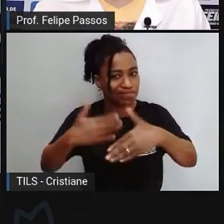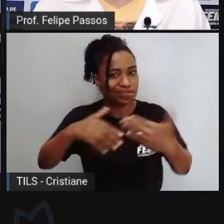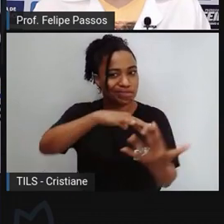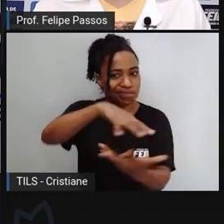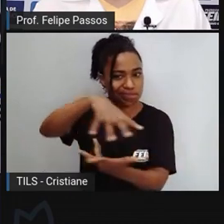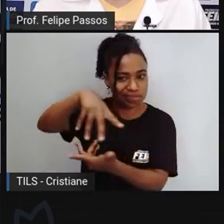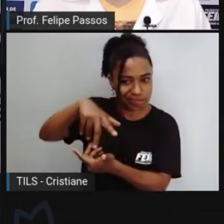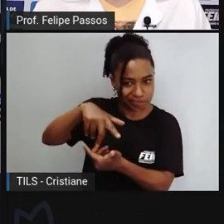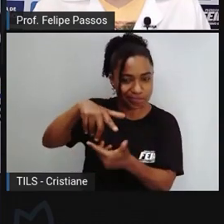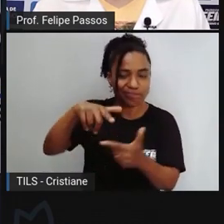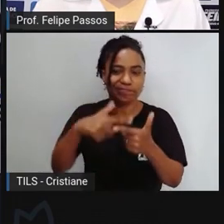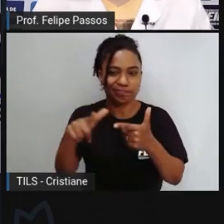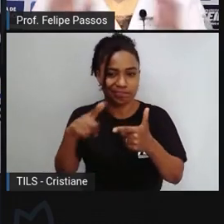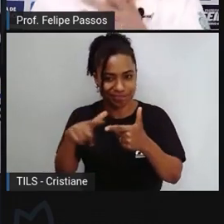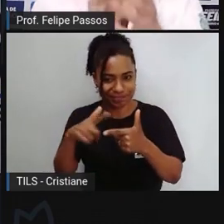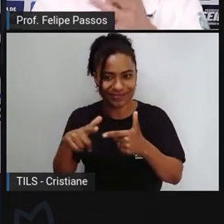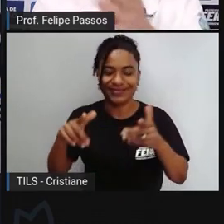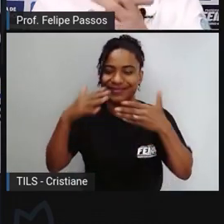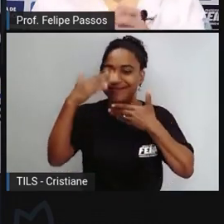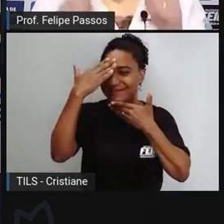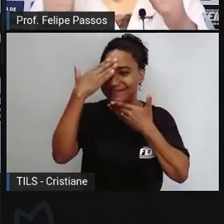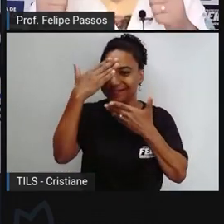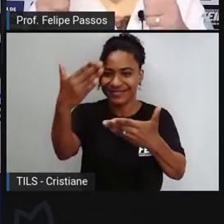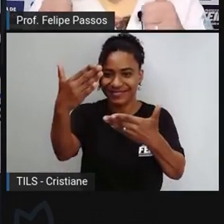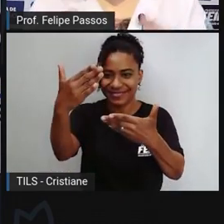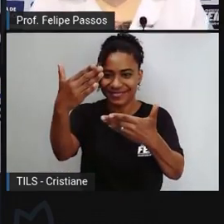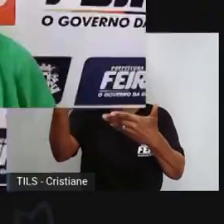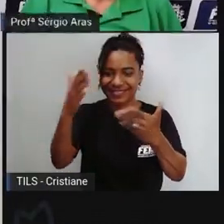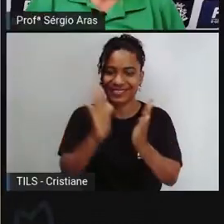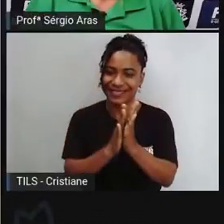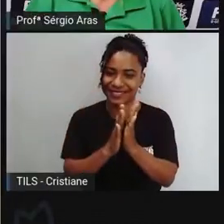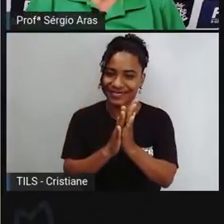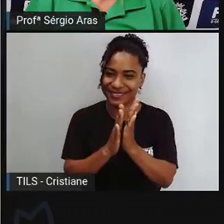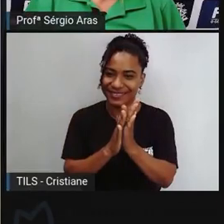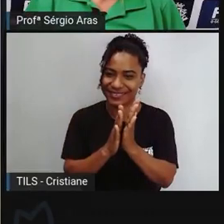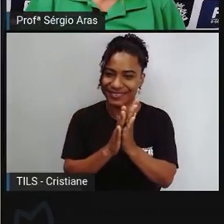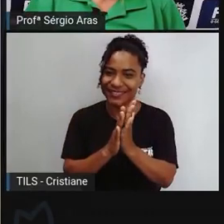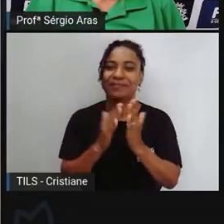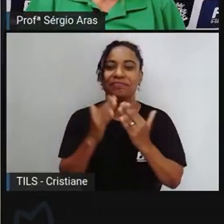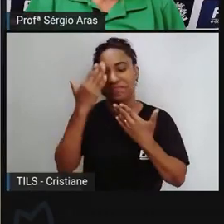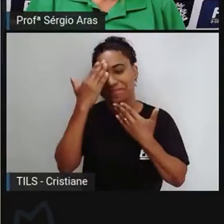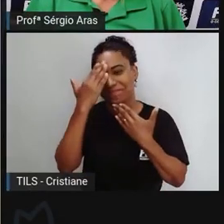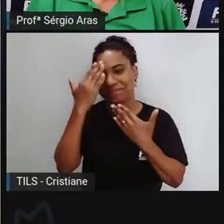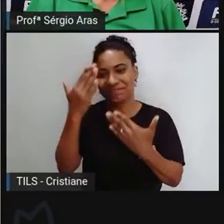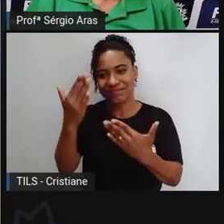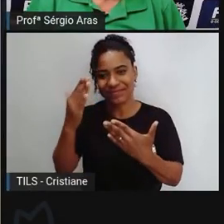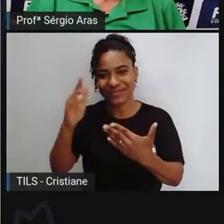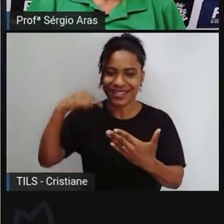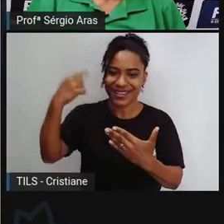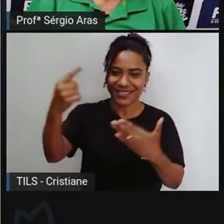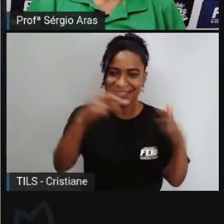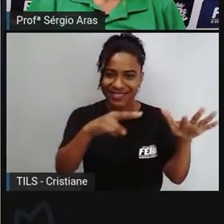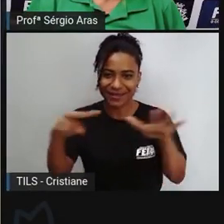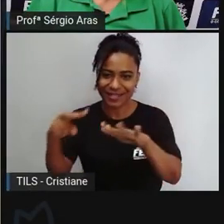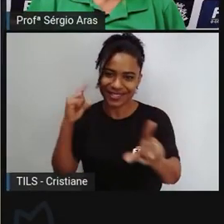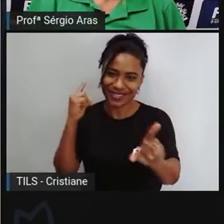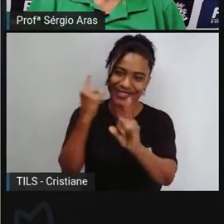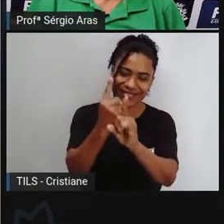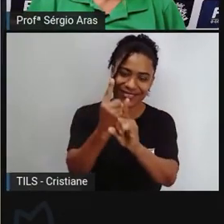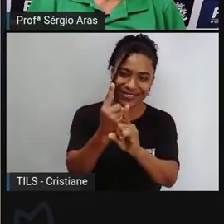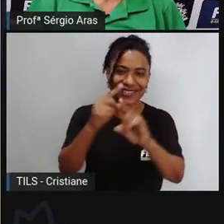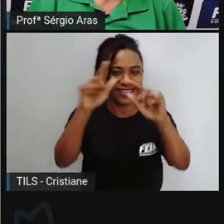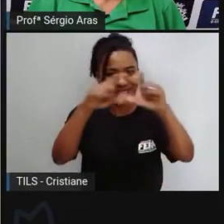muito obrigado muito obrigado gente semana que vem a se vê novamente com mais um tema